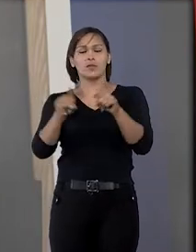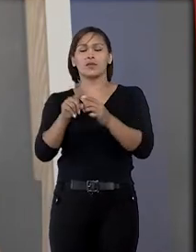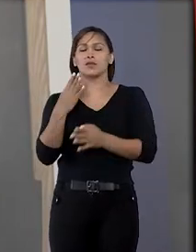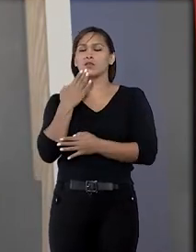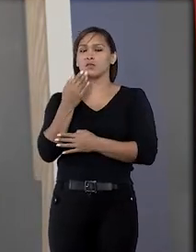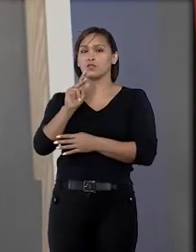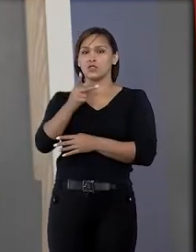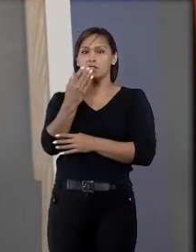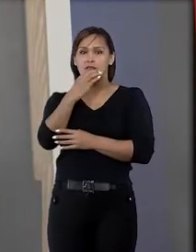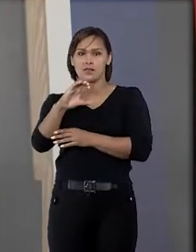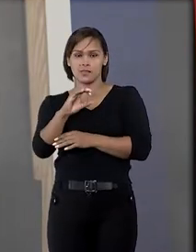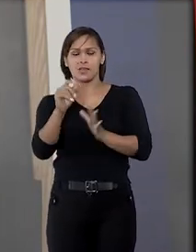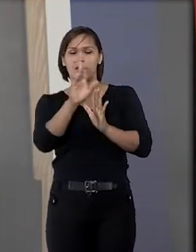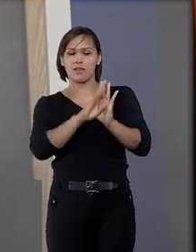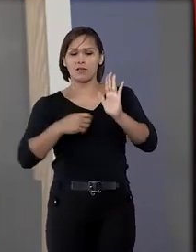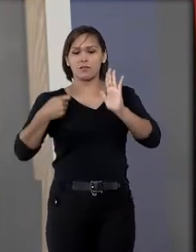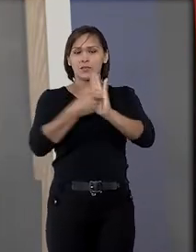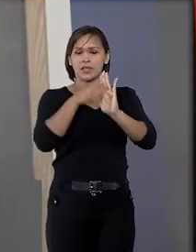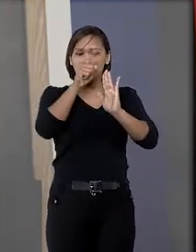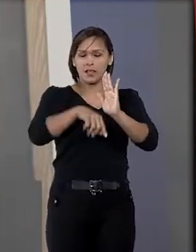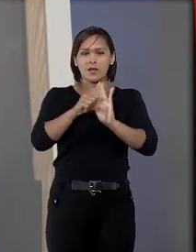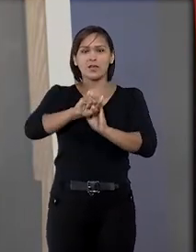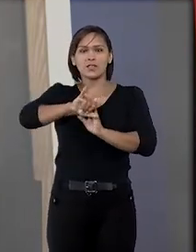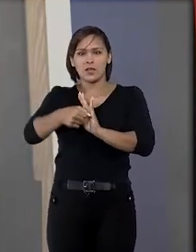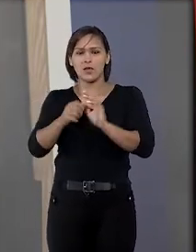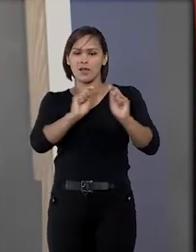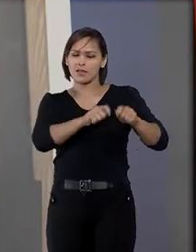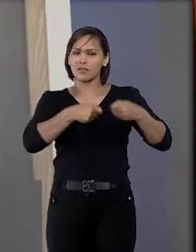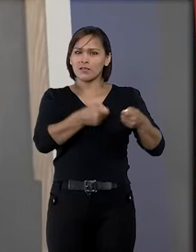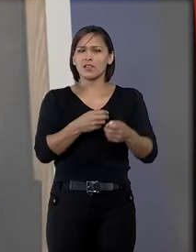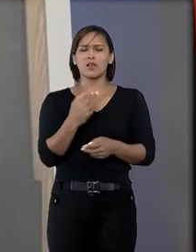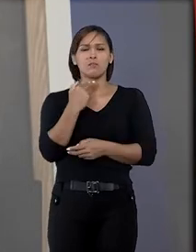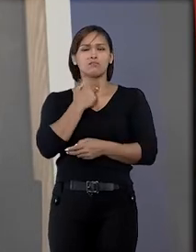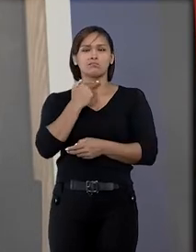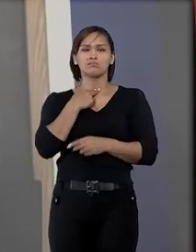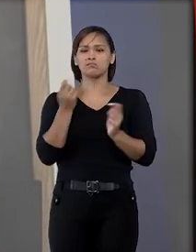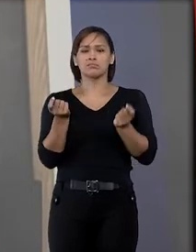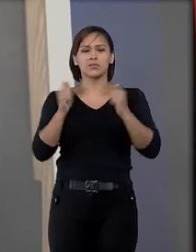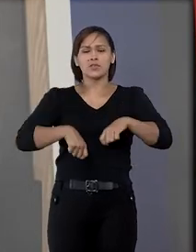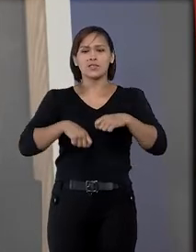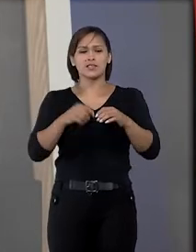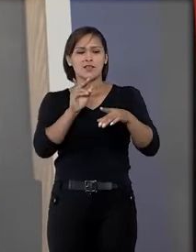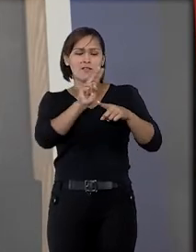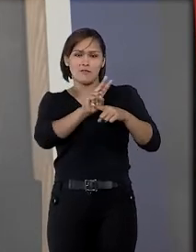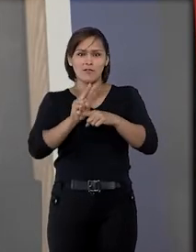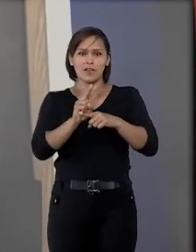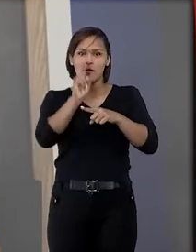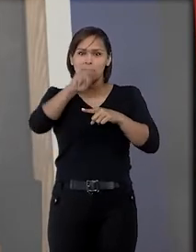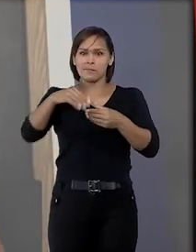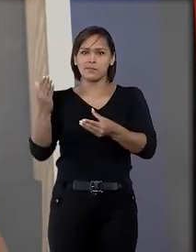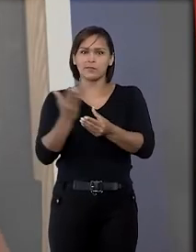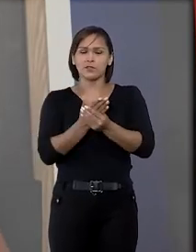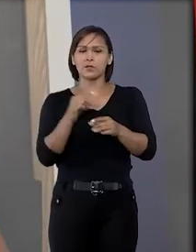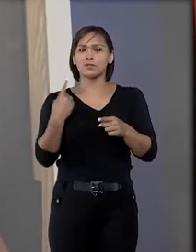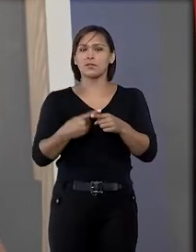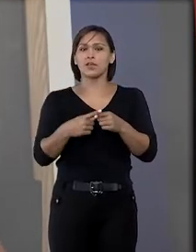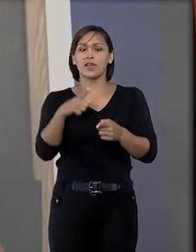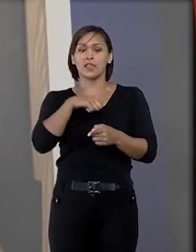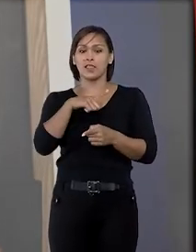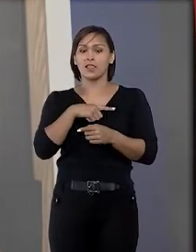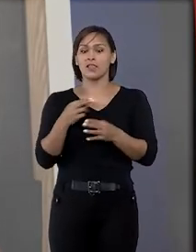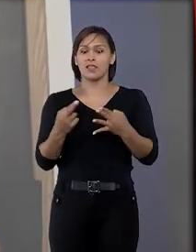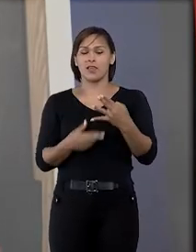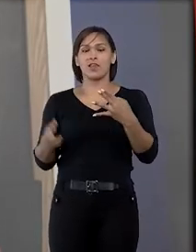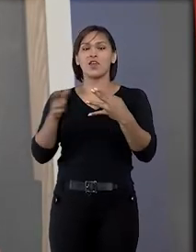habeas corpus impetrado no STJ, a defesa sustentou não ser possível a execução provisória da pena quando ainda há